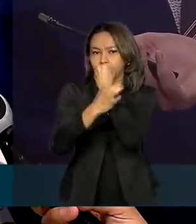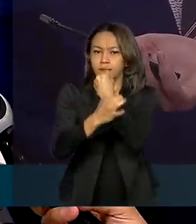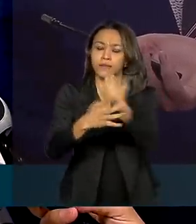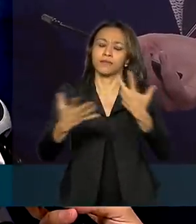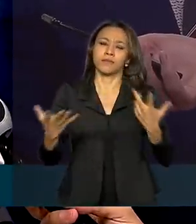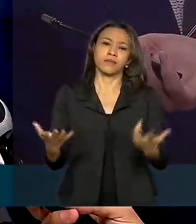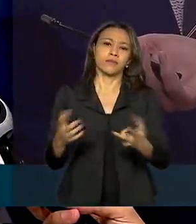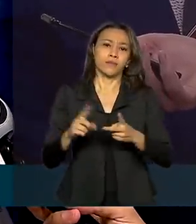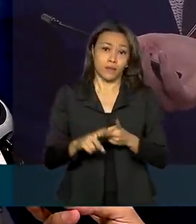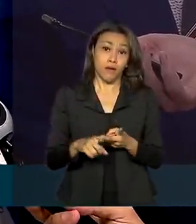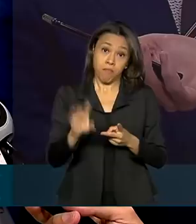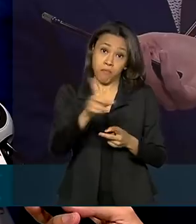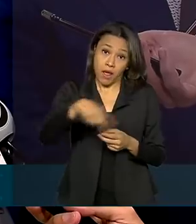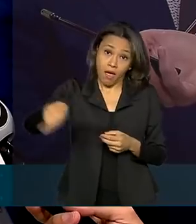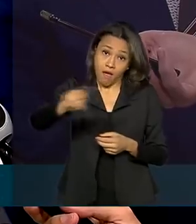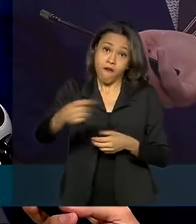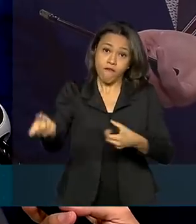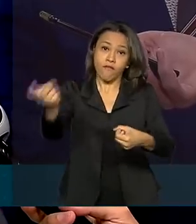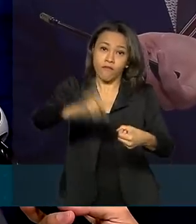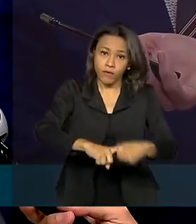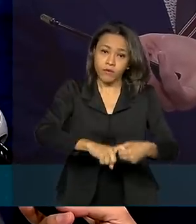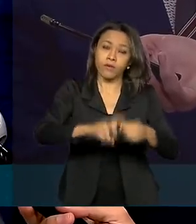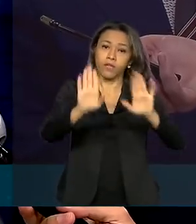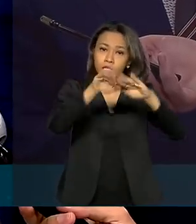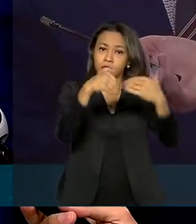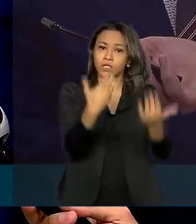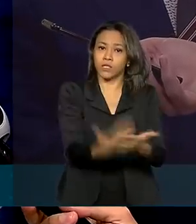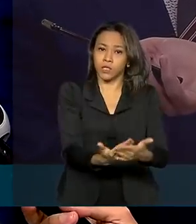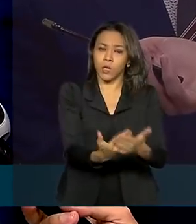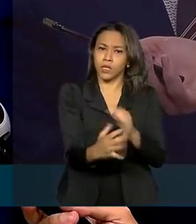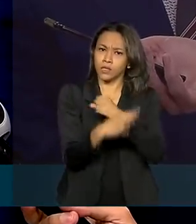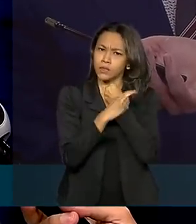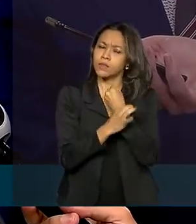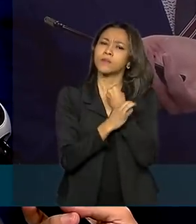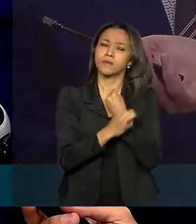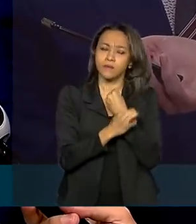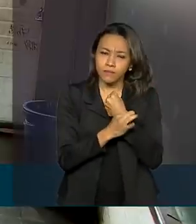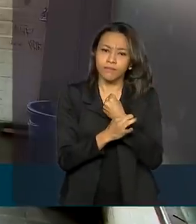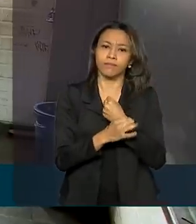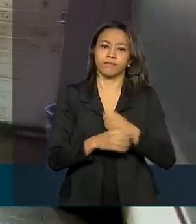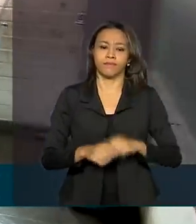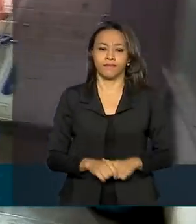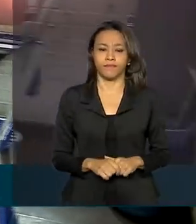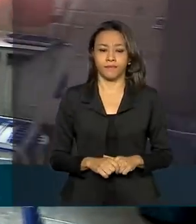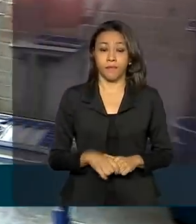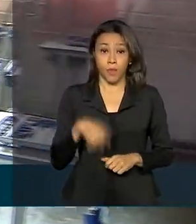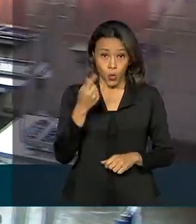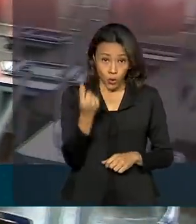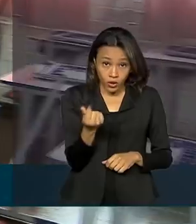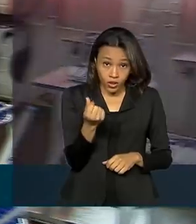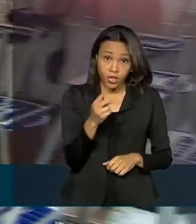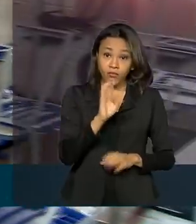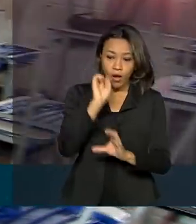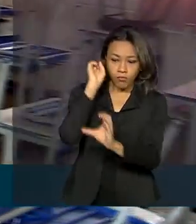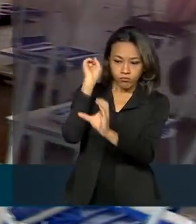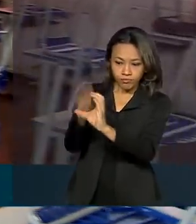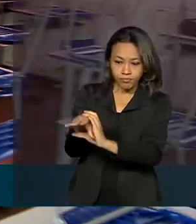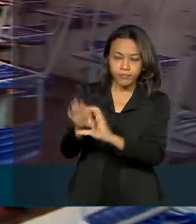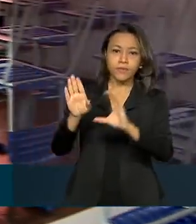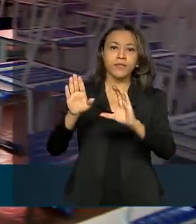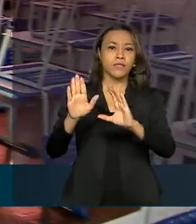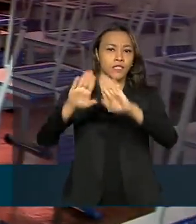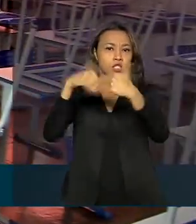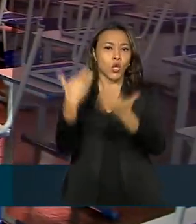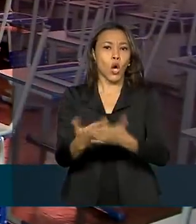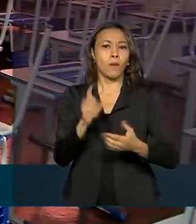para uma retomada segura das atividades escolares. O dinheiro estará na conta das escolas